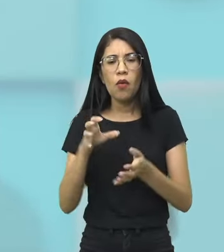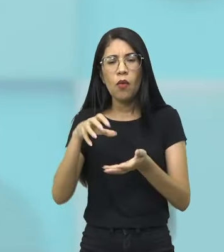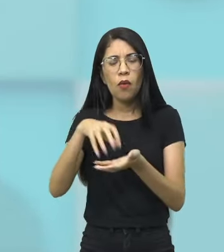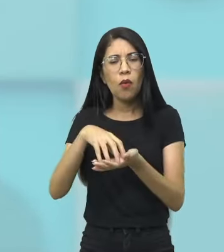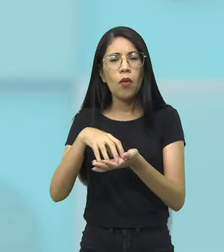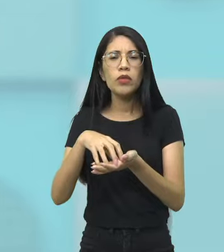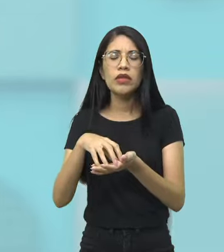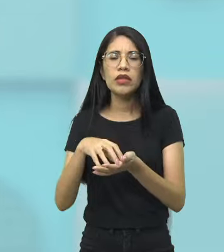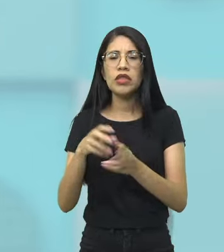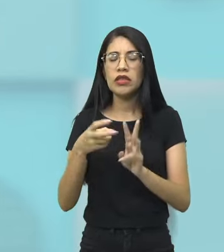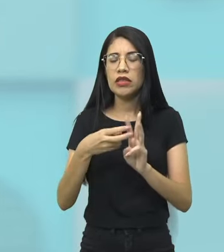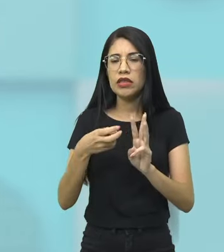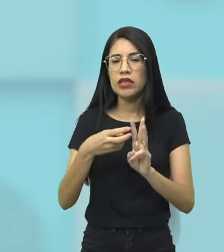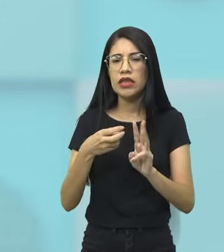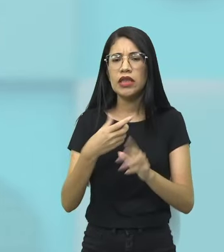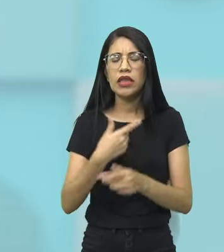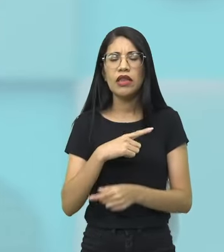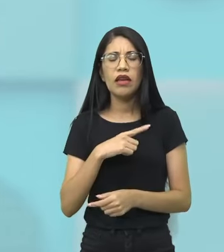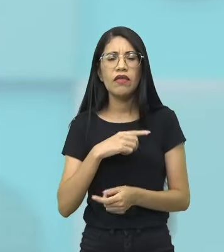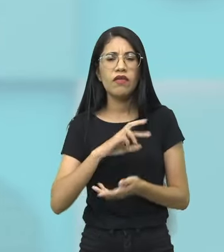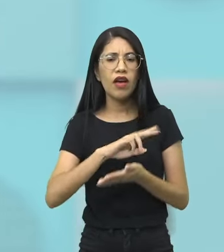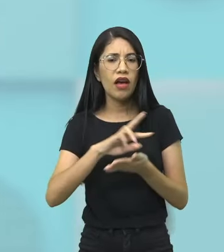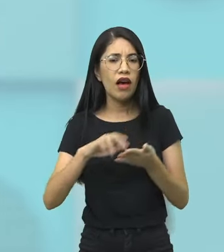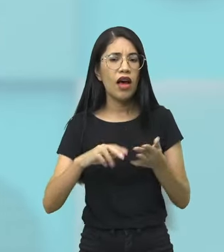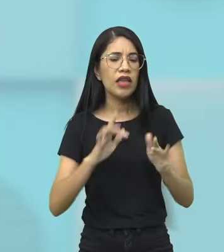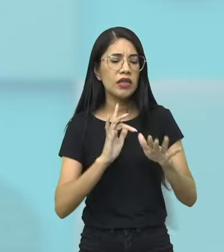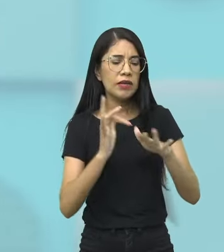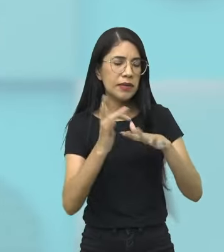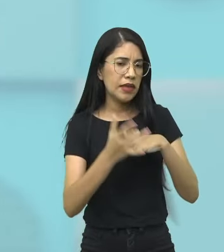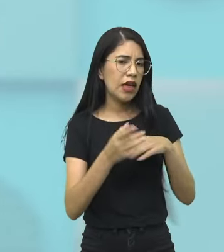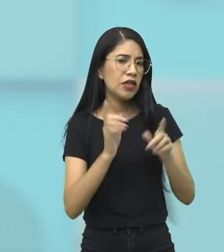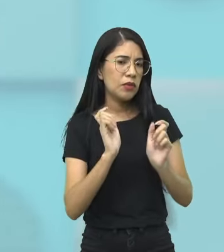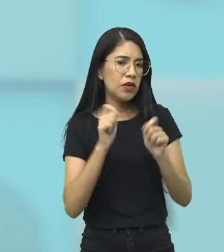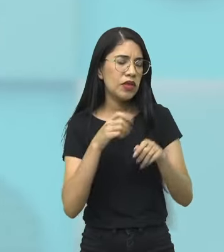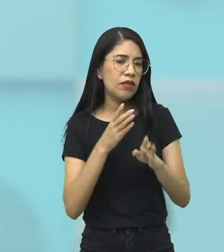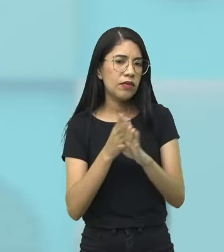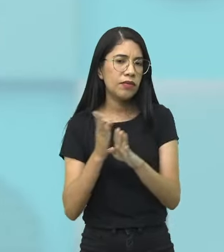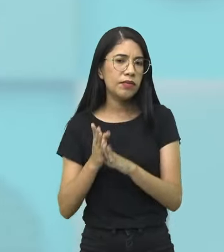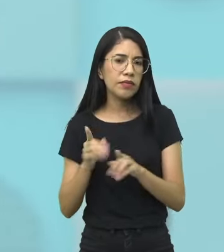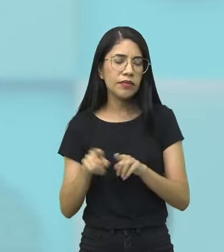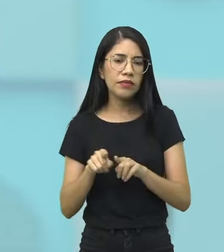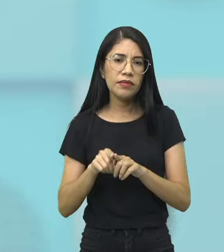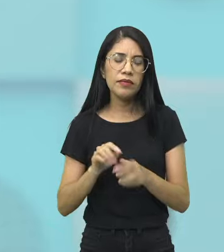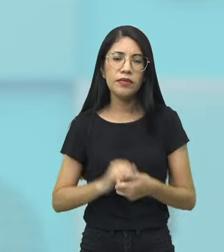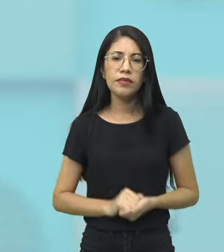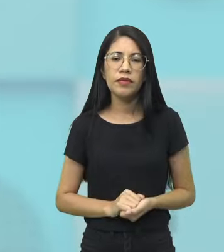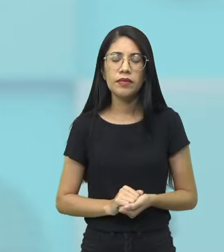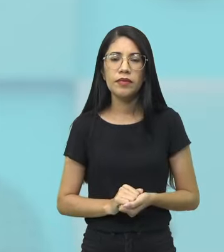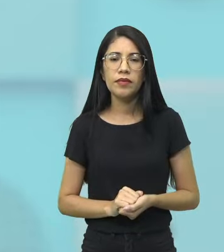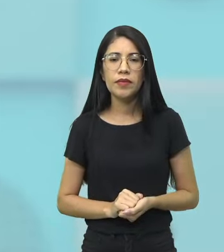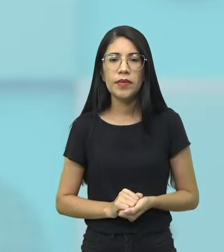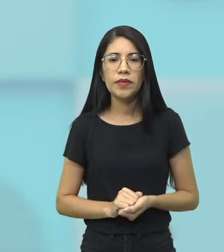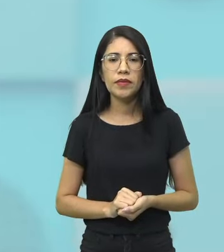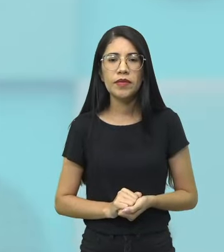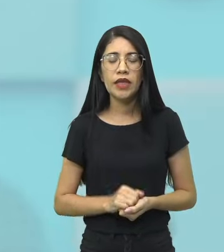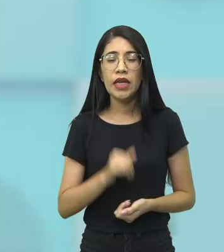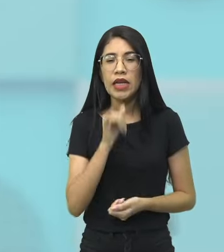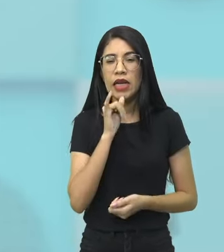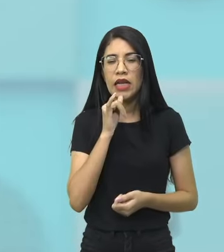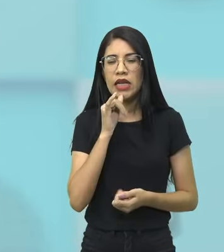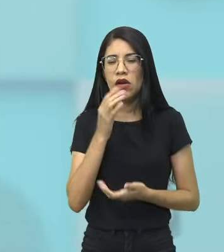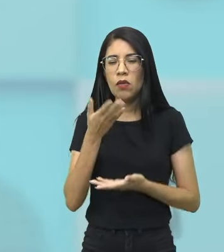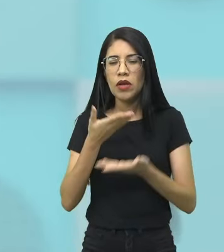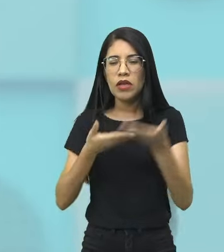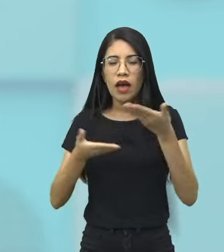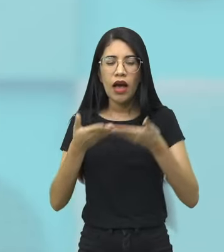que eles fazem, inclusive, tem muitas nas redes sociais que eles, eles, eles, seguem, como é que se diz? Eles se comunicam,